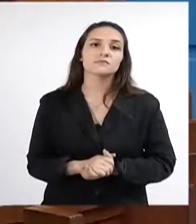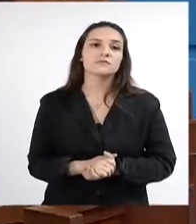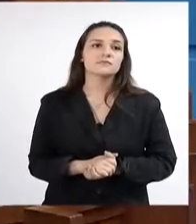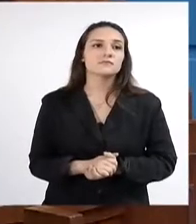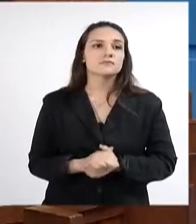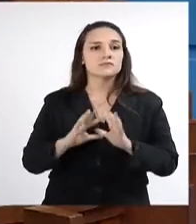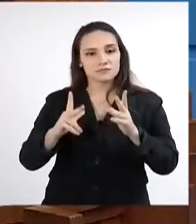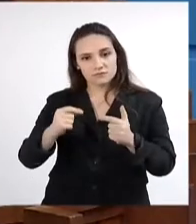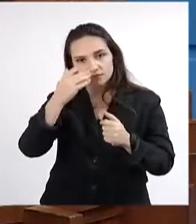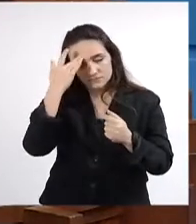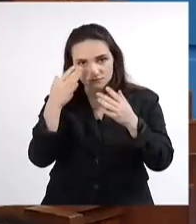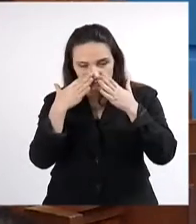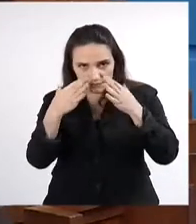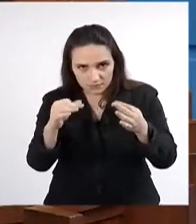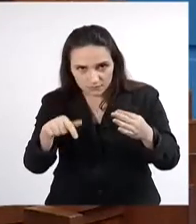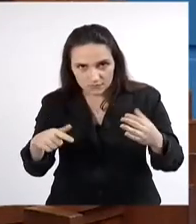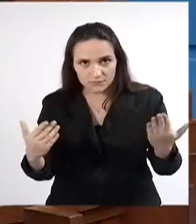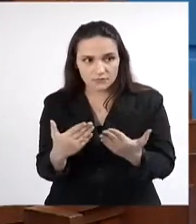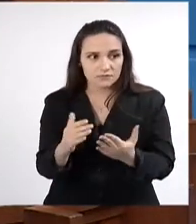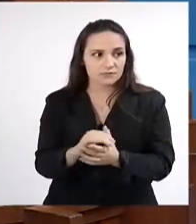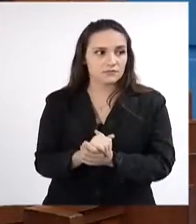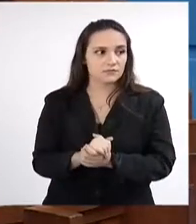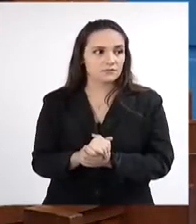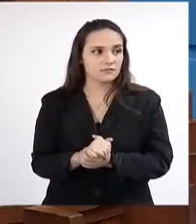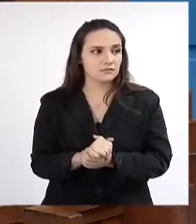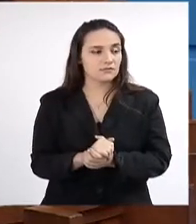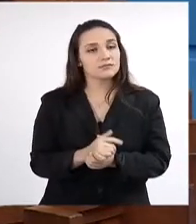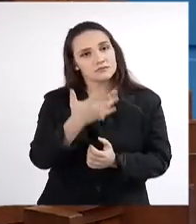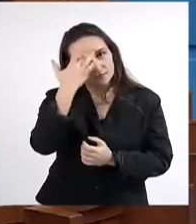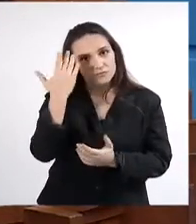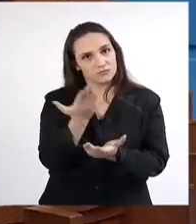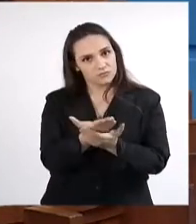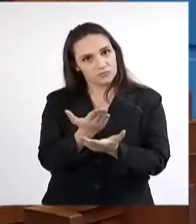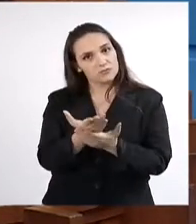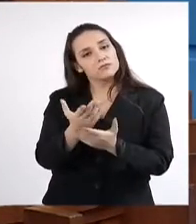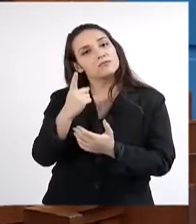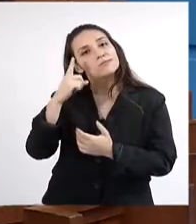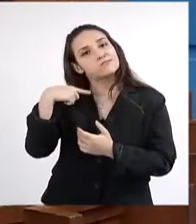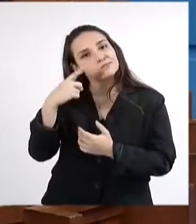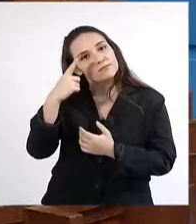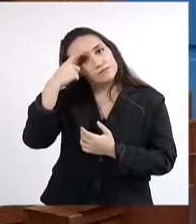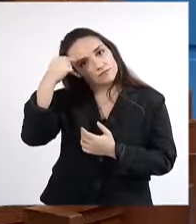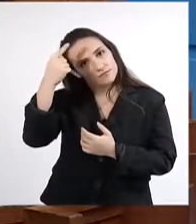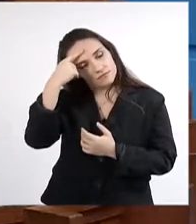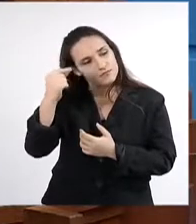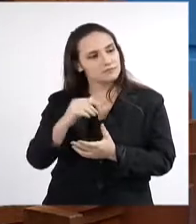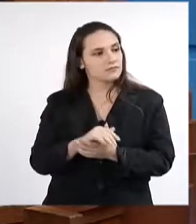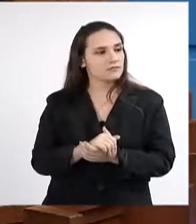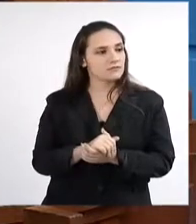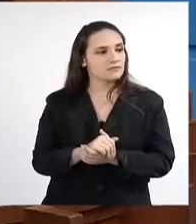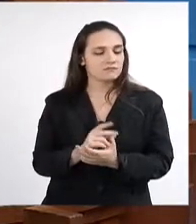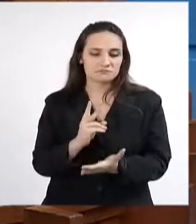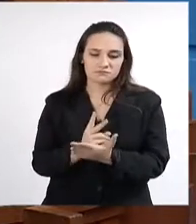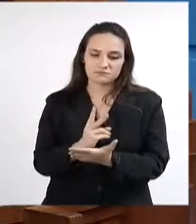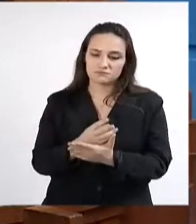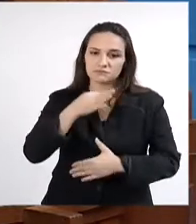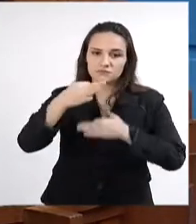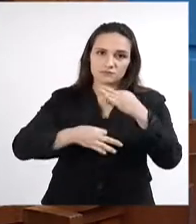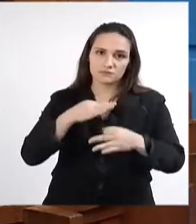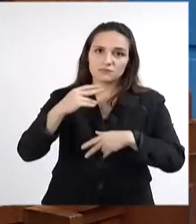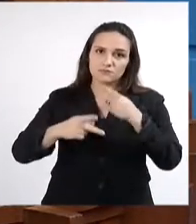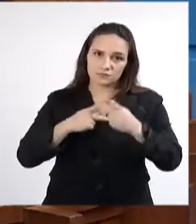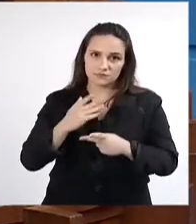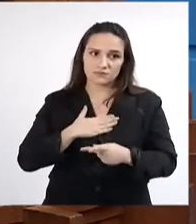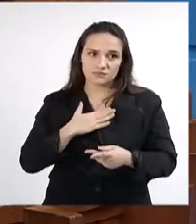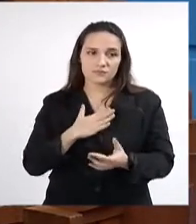ouvintes, acadêmicos de direito que nos assistem, que sempre enviam sugestões,